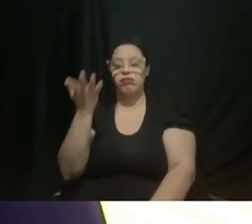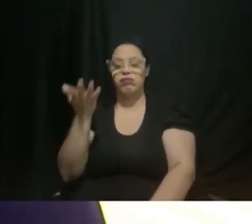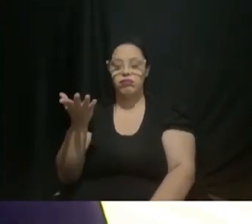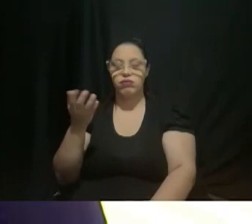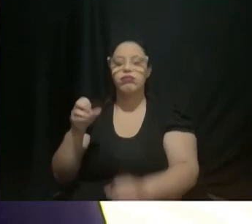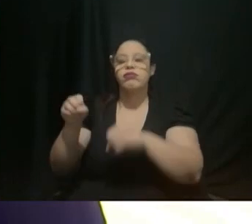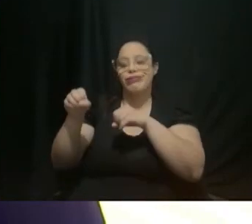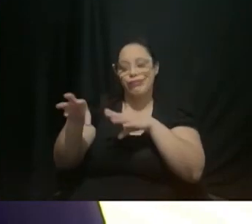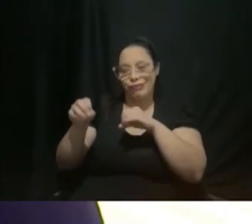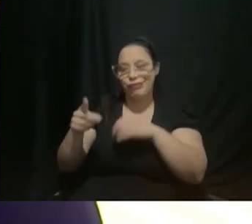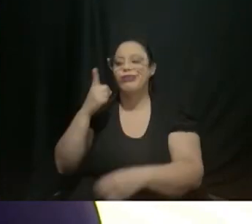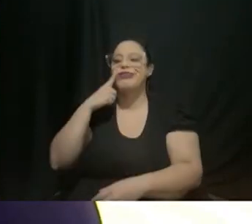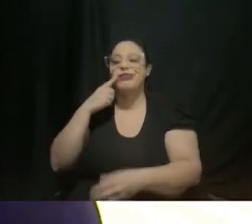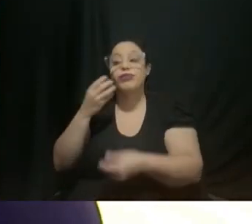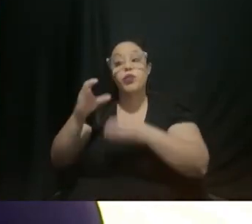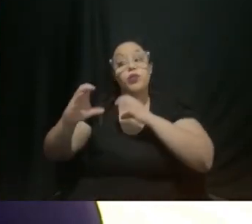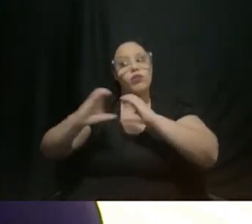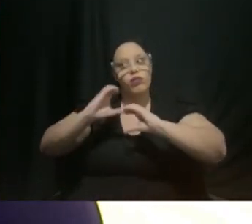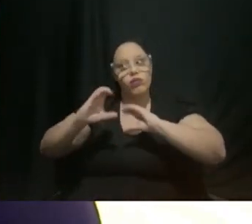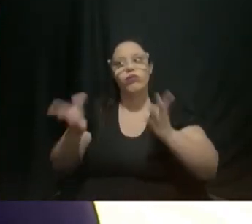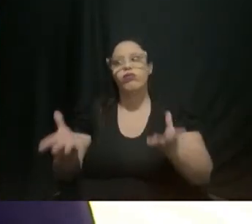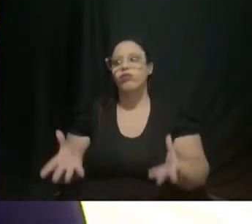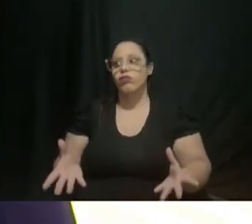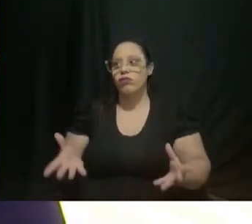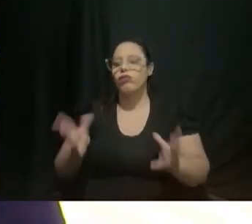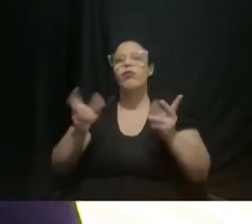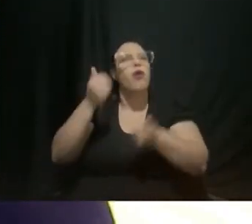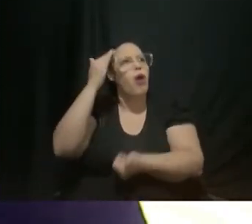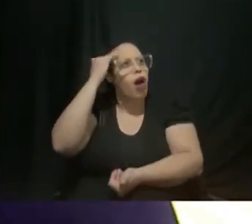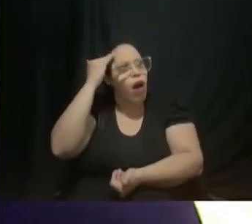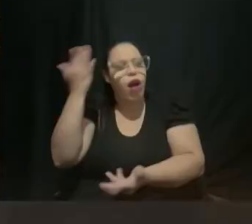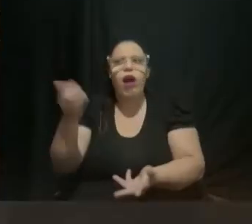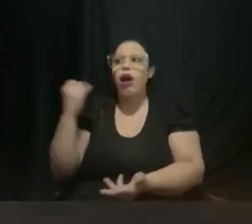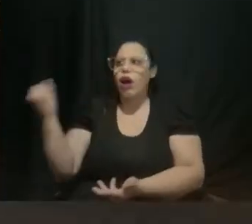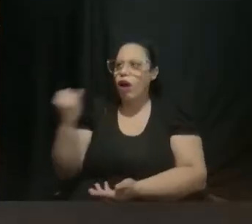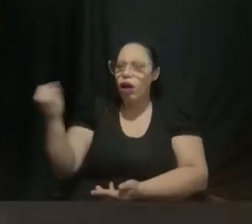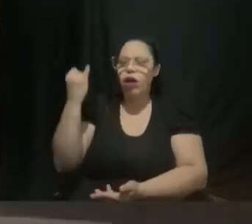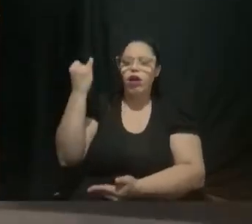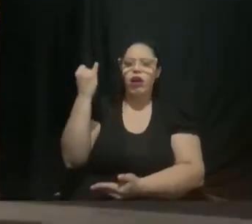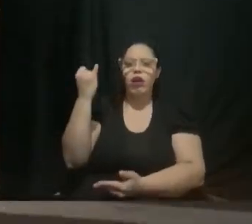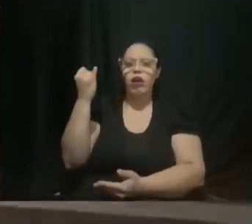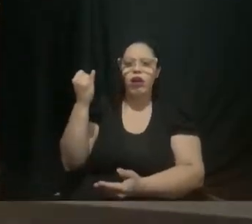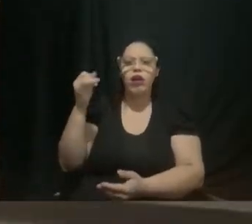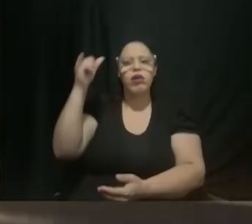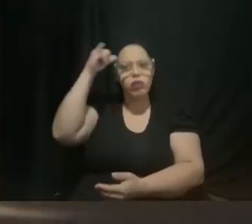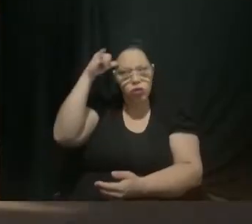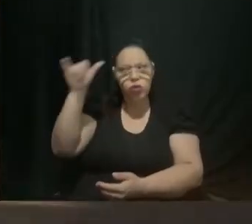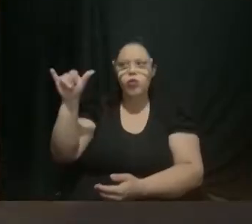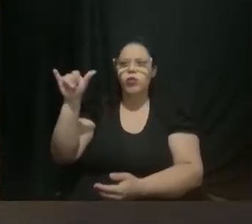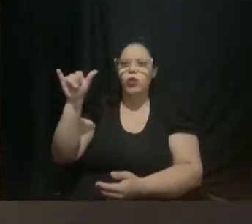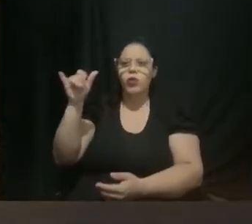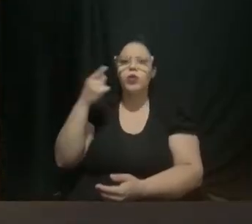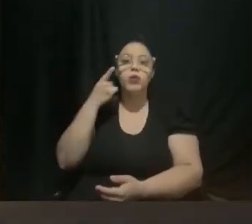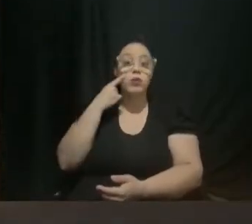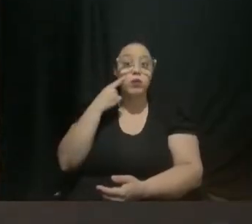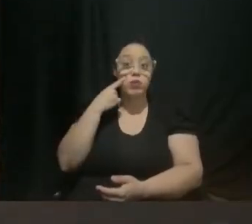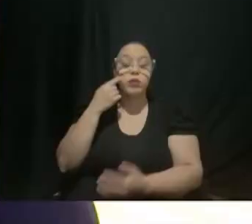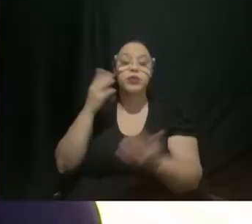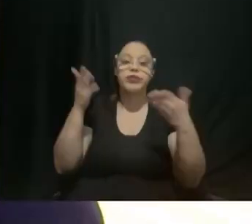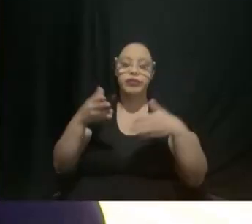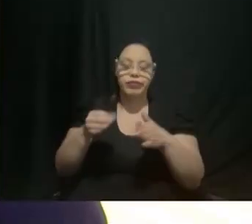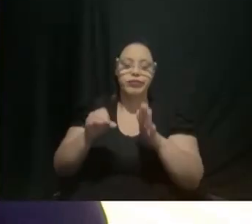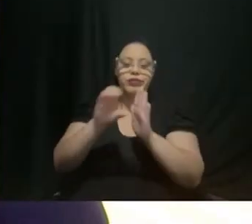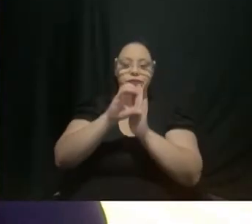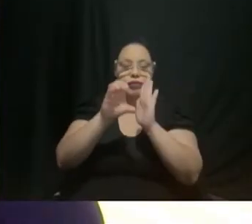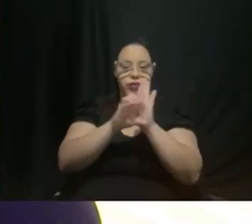comunicação para que todos entendam a importância de ações preventivas O observatório já tem um cronograma de ação Nós